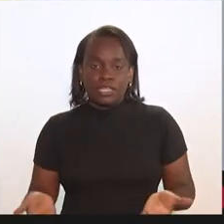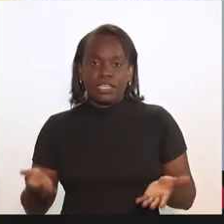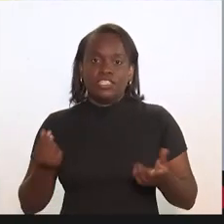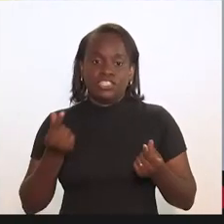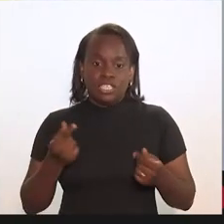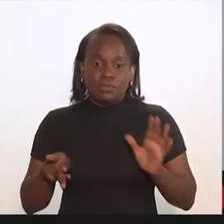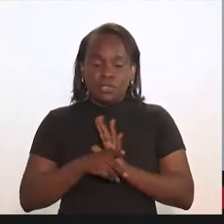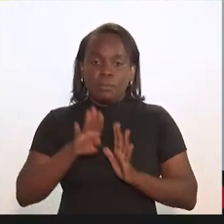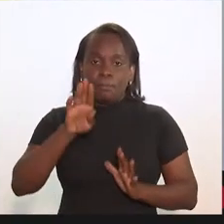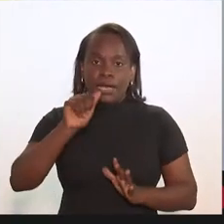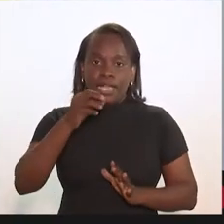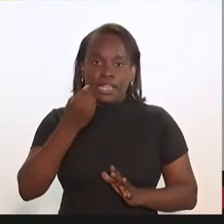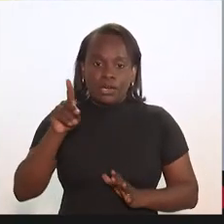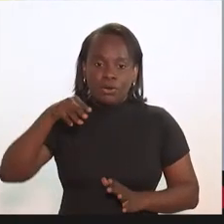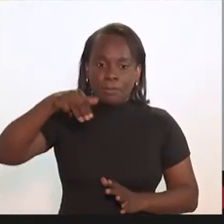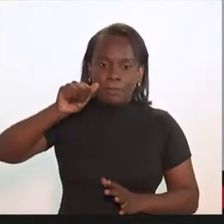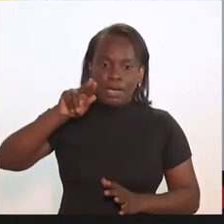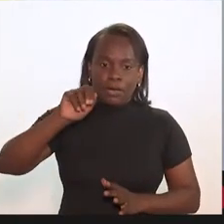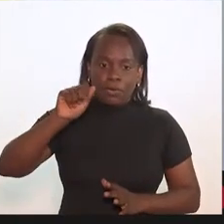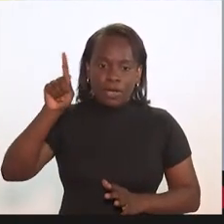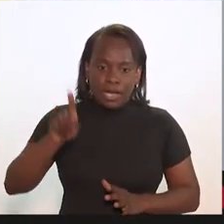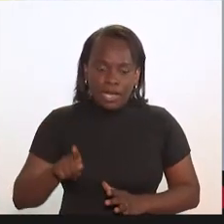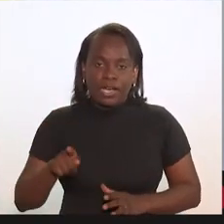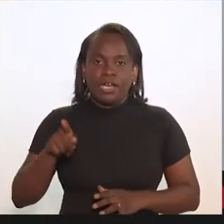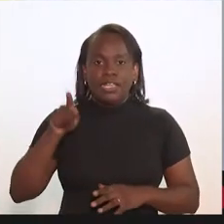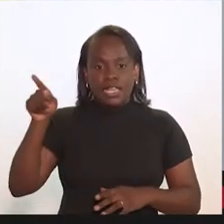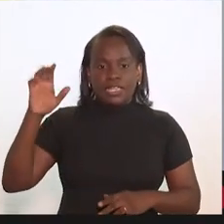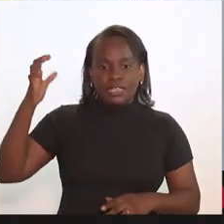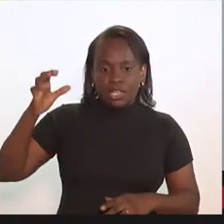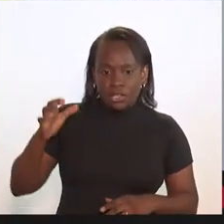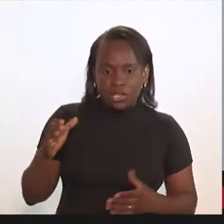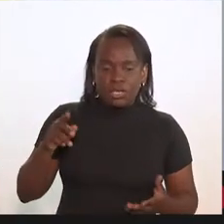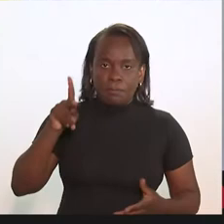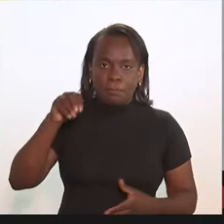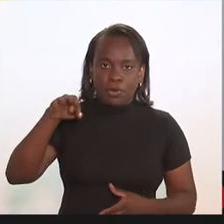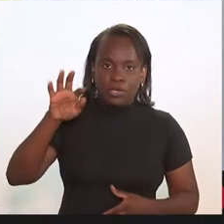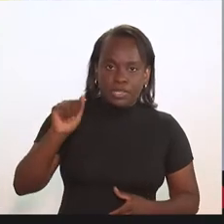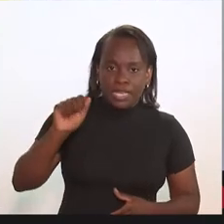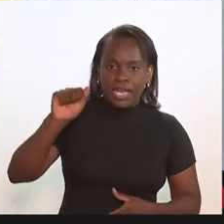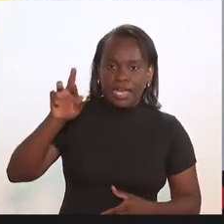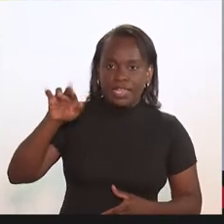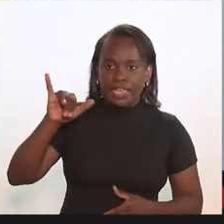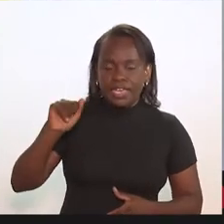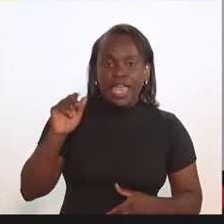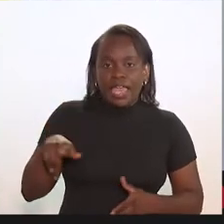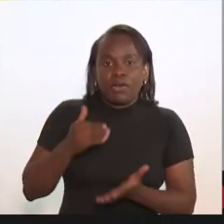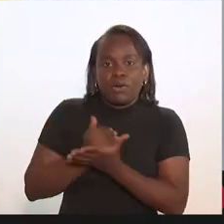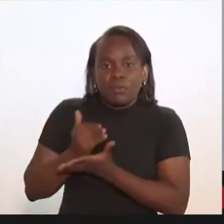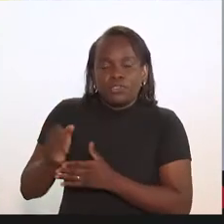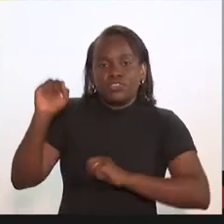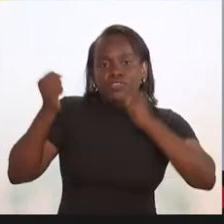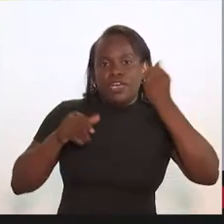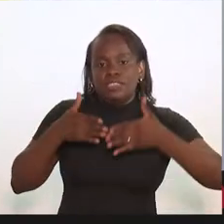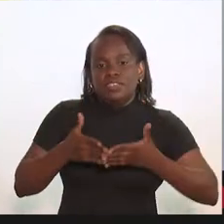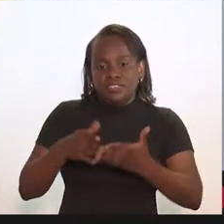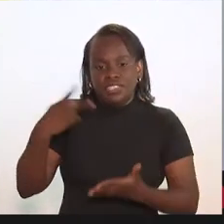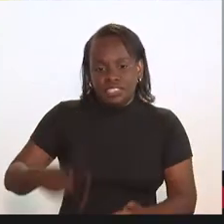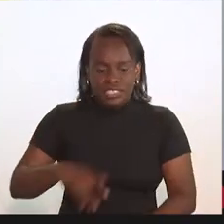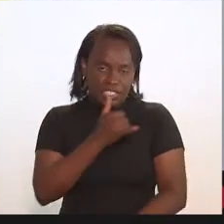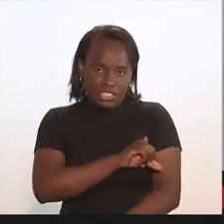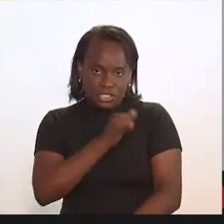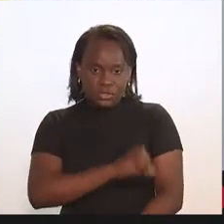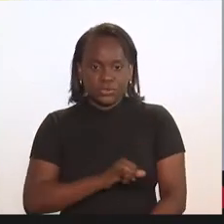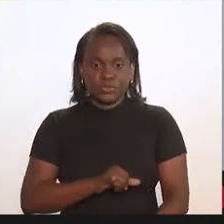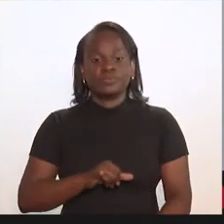investimentos do Barão de Mauá na Ponta da Areia, em Niterói. Esses são os primórdios da indústria naval brasileira aqui no Rio de